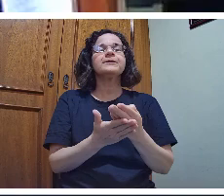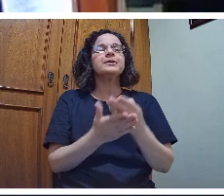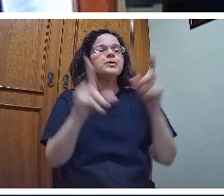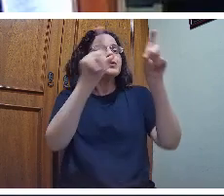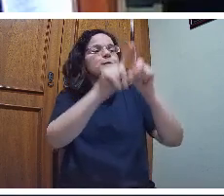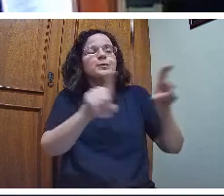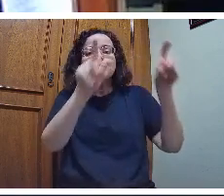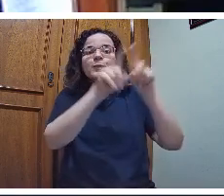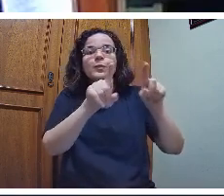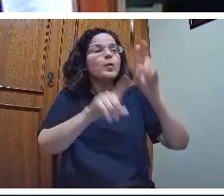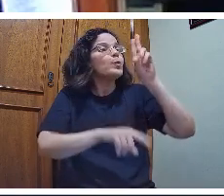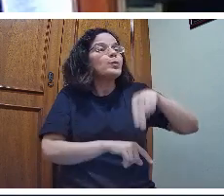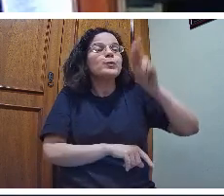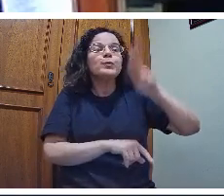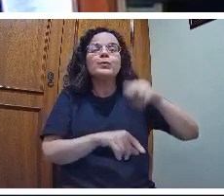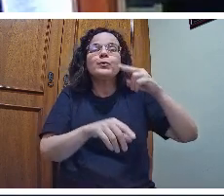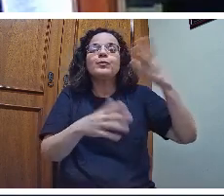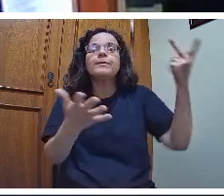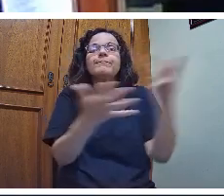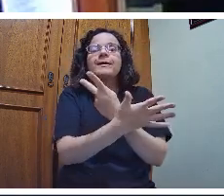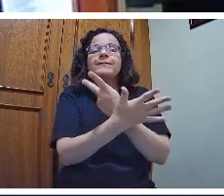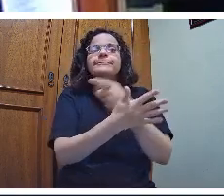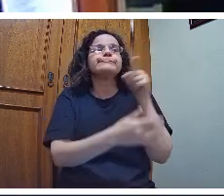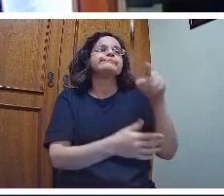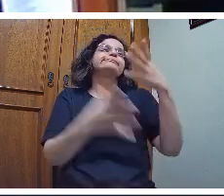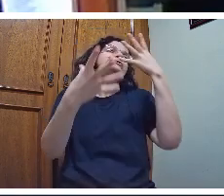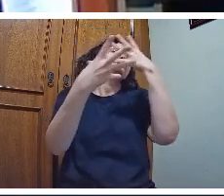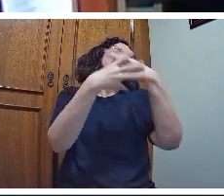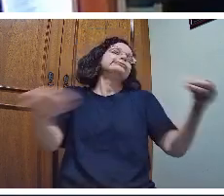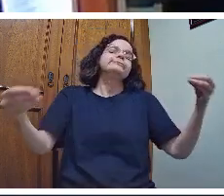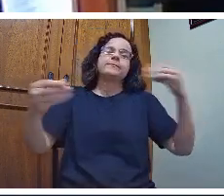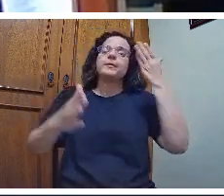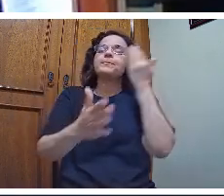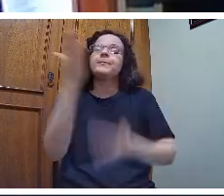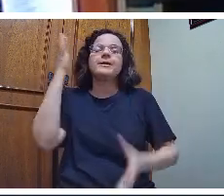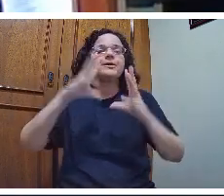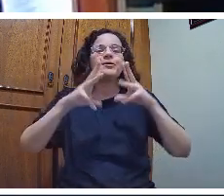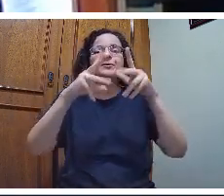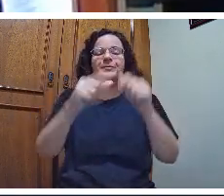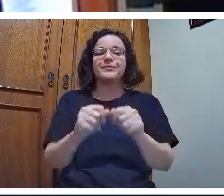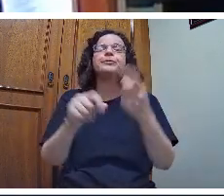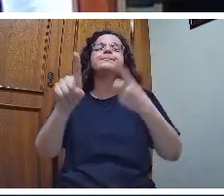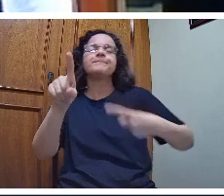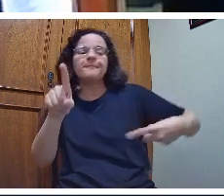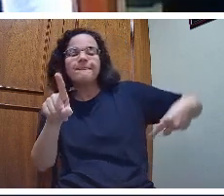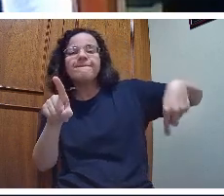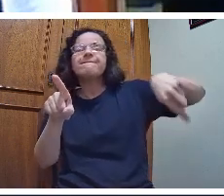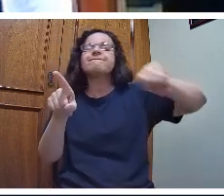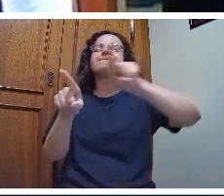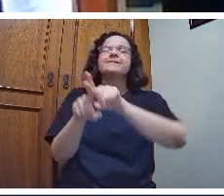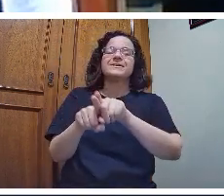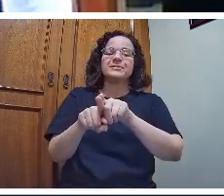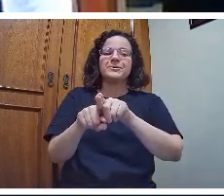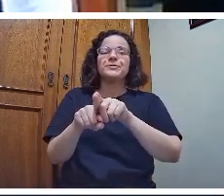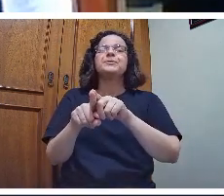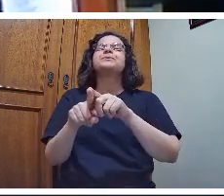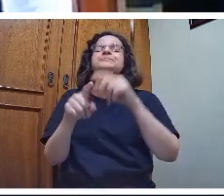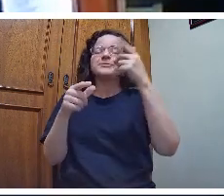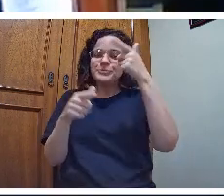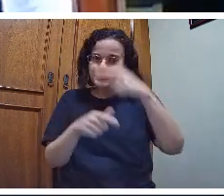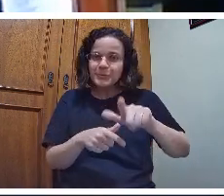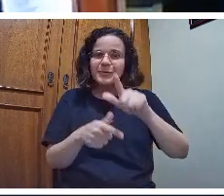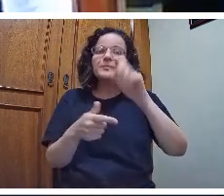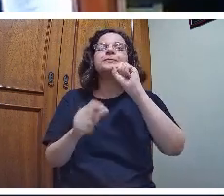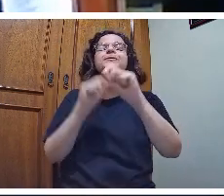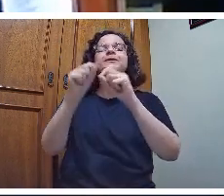o meu computador nunca ia falhar. E ele falhou. Desgravou tudo, perdi tudo. Tive que refazer partindo